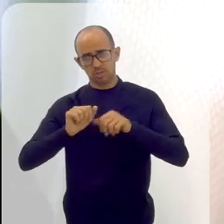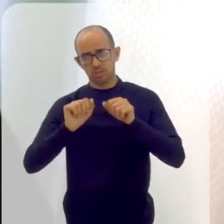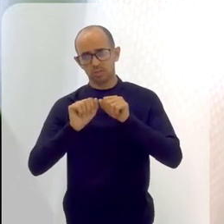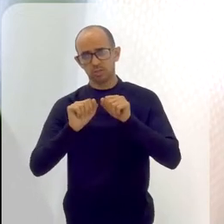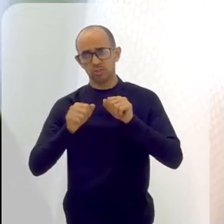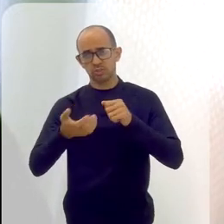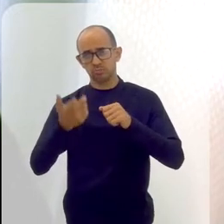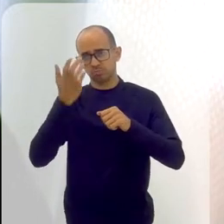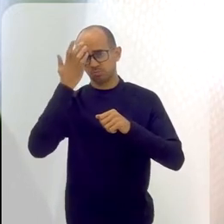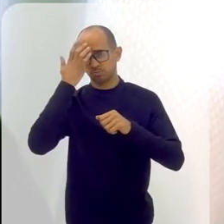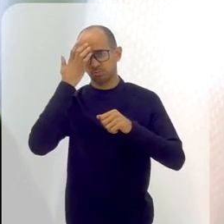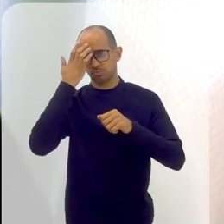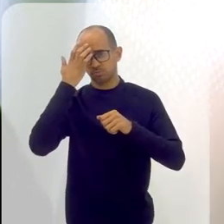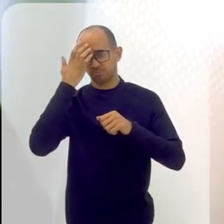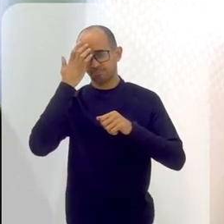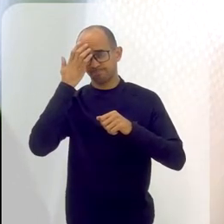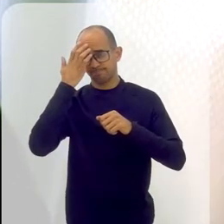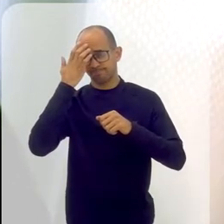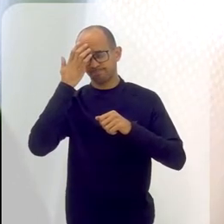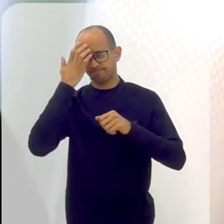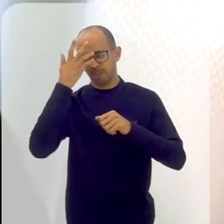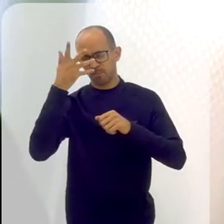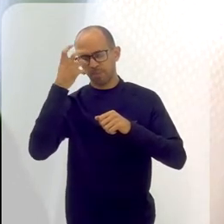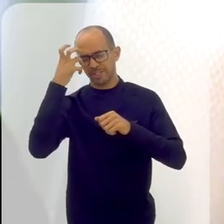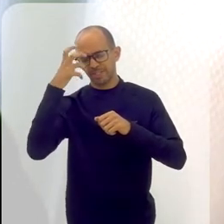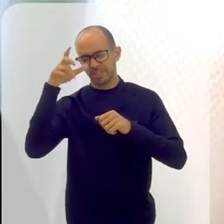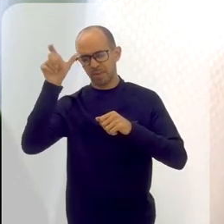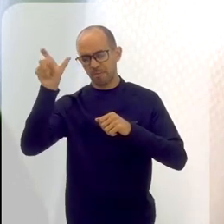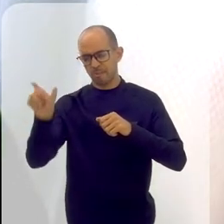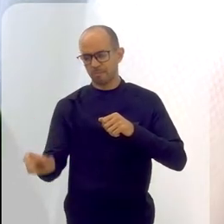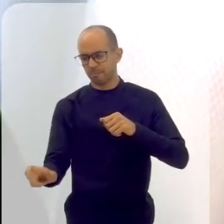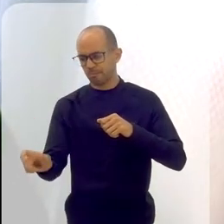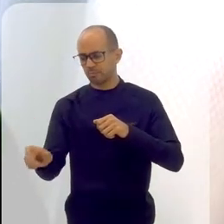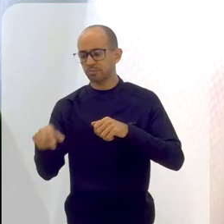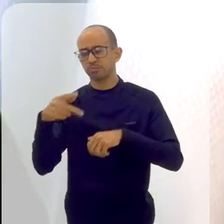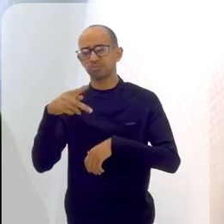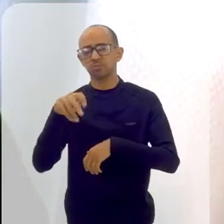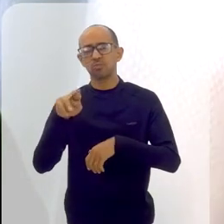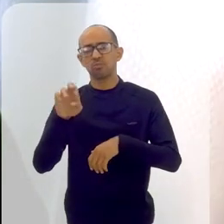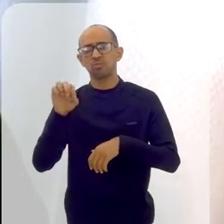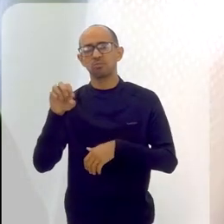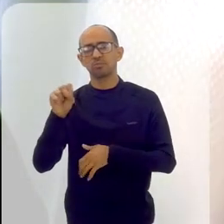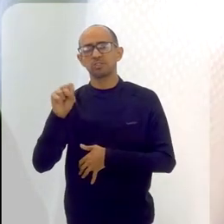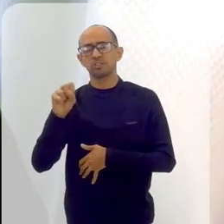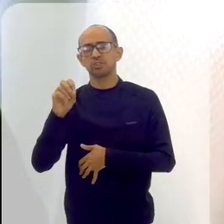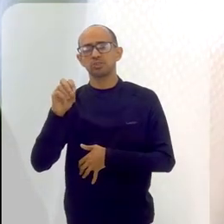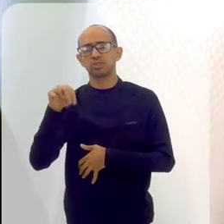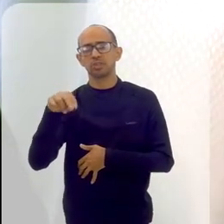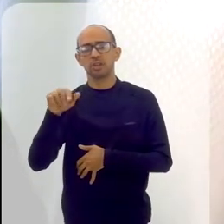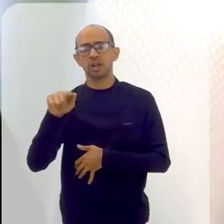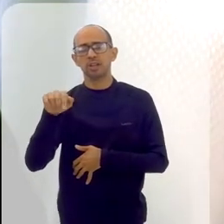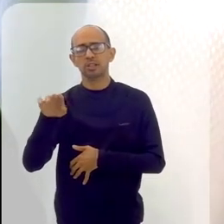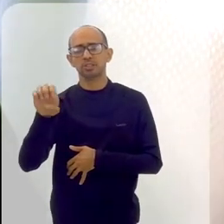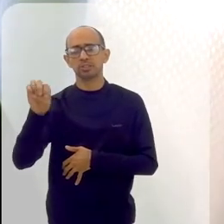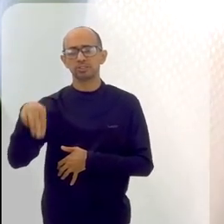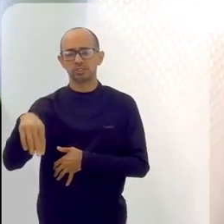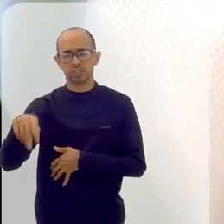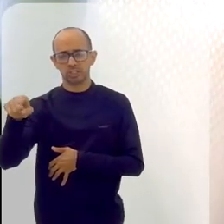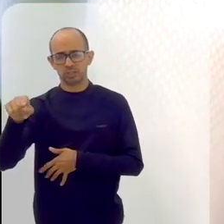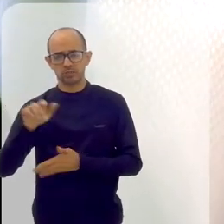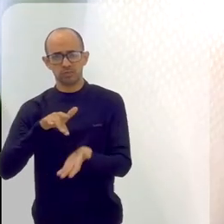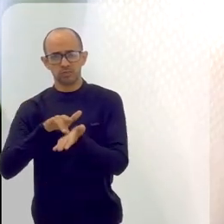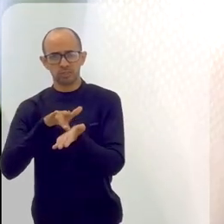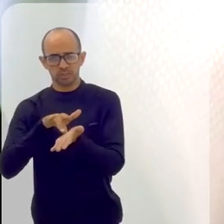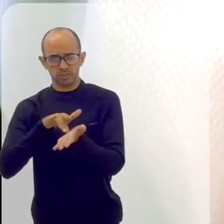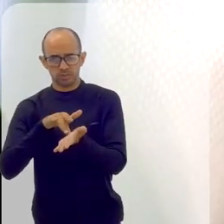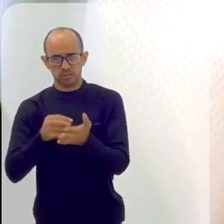acaba entrando na cabeça de outro personagem, a gente acaba entrando nas convicções de um outro ser que foi criado só